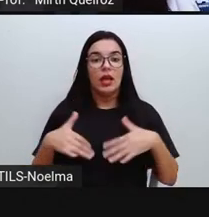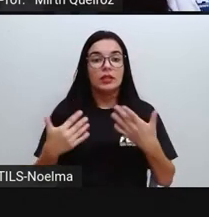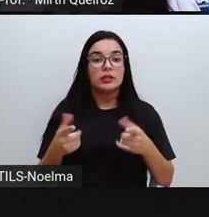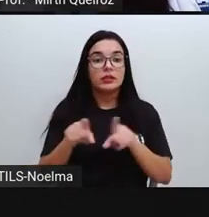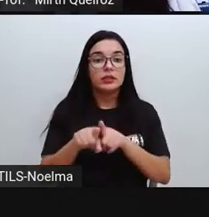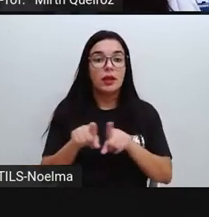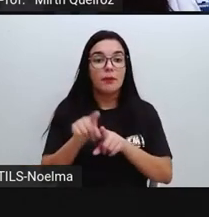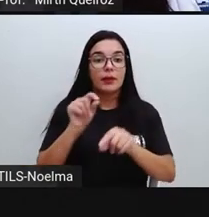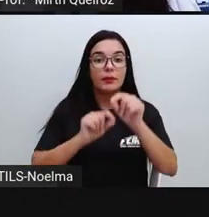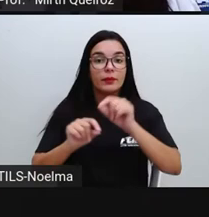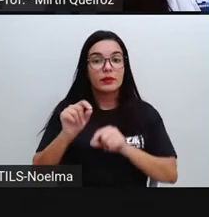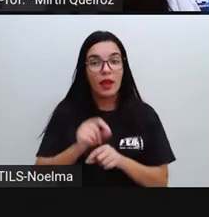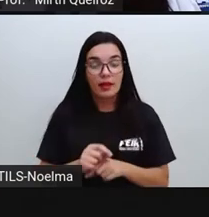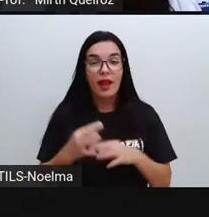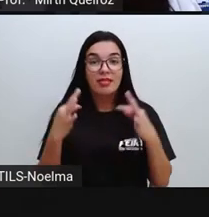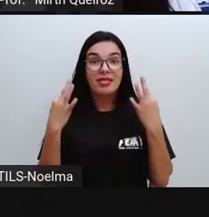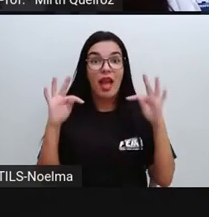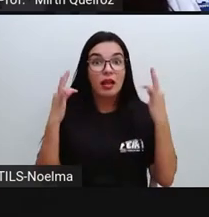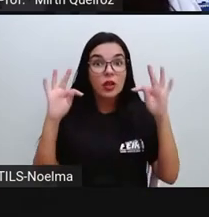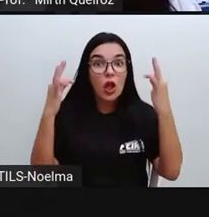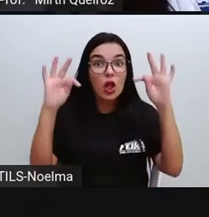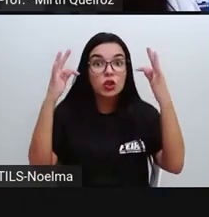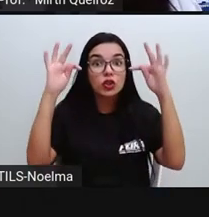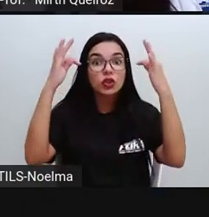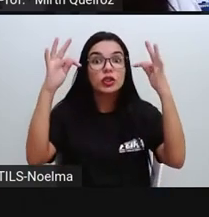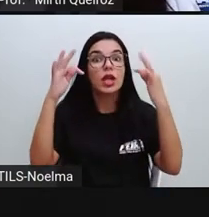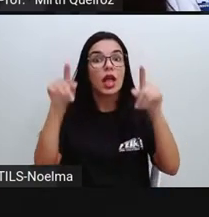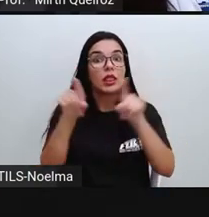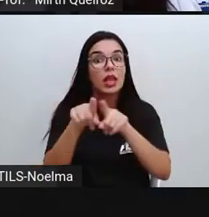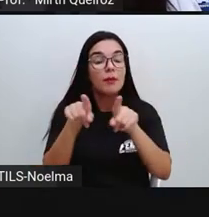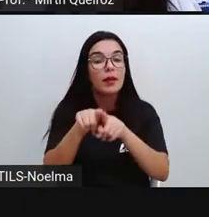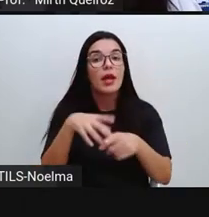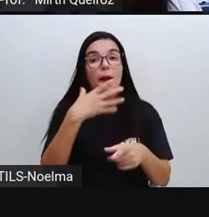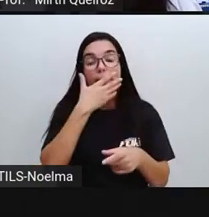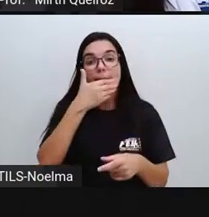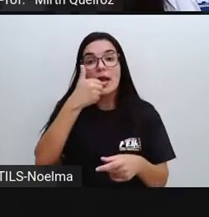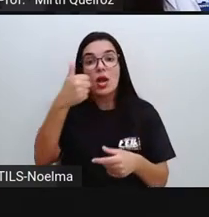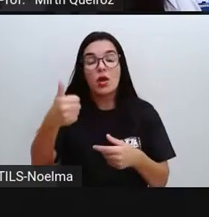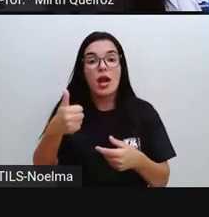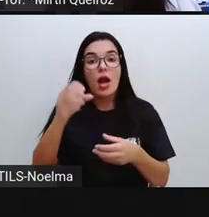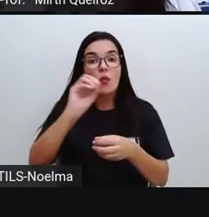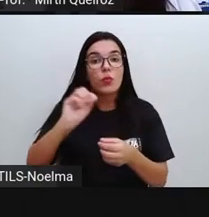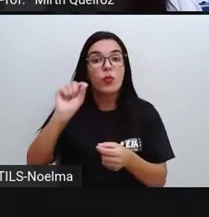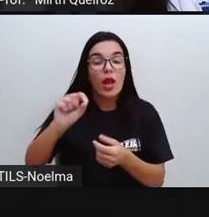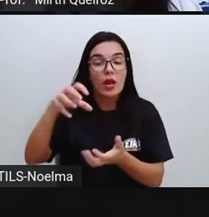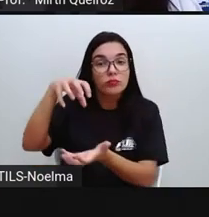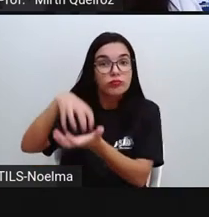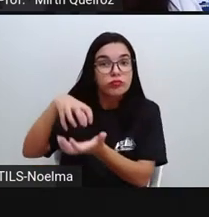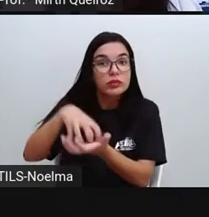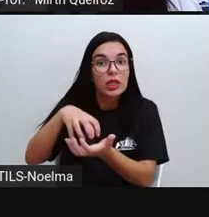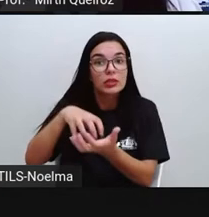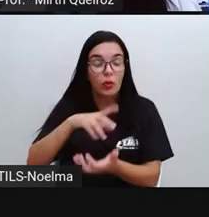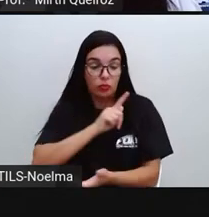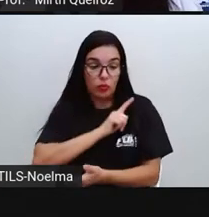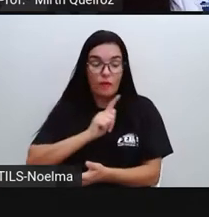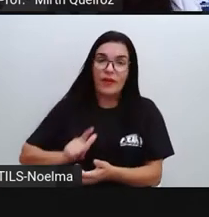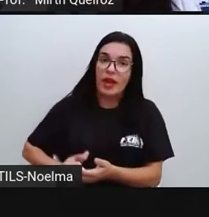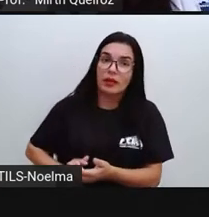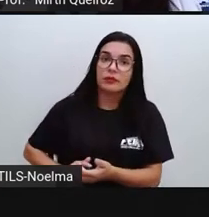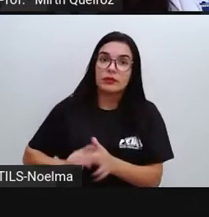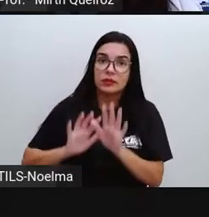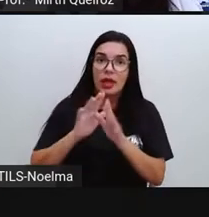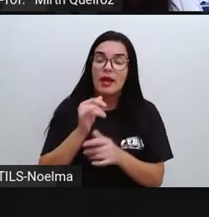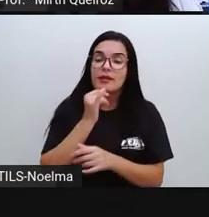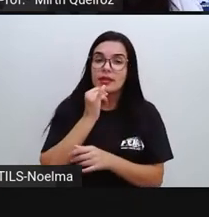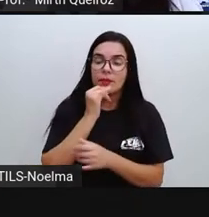apostar nas tecnologias, né? E no aperfeiçoamento delas para o atendimento do setor público. Por exemplo, alguns